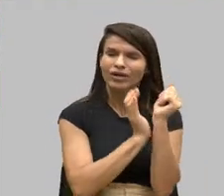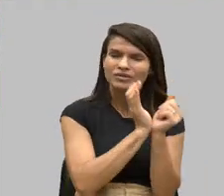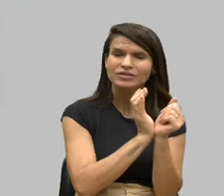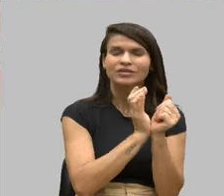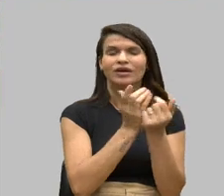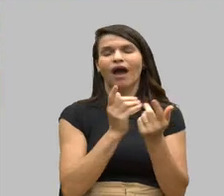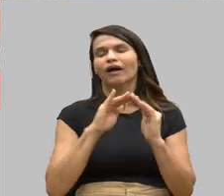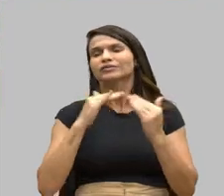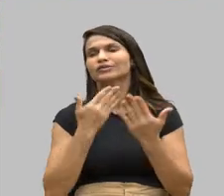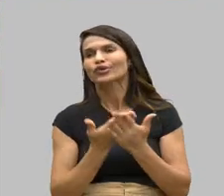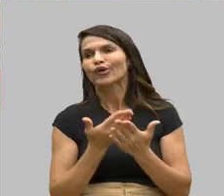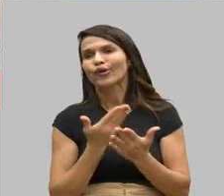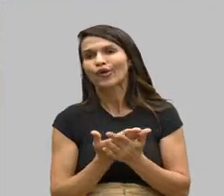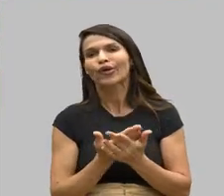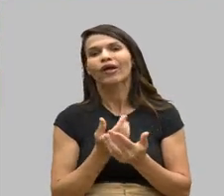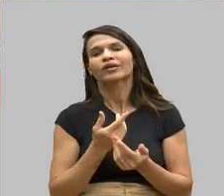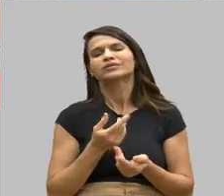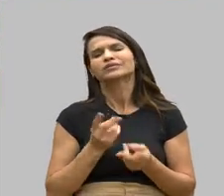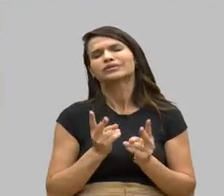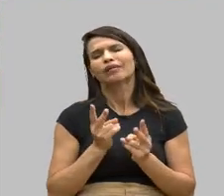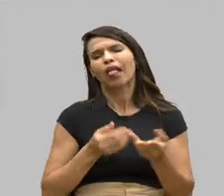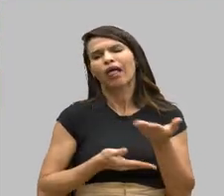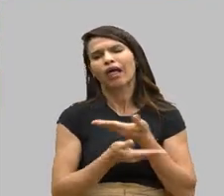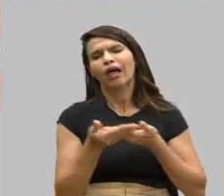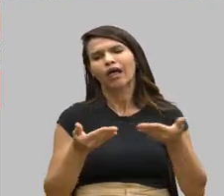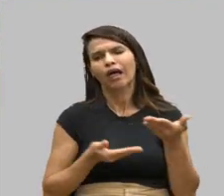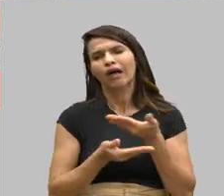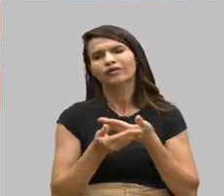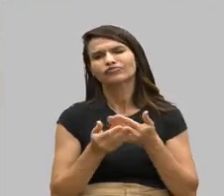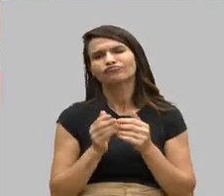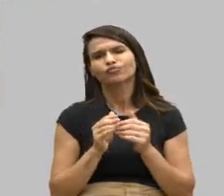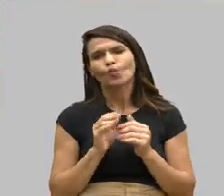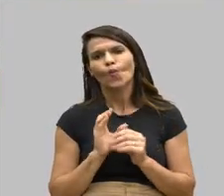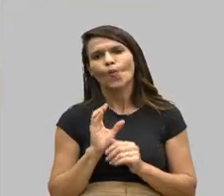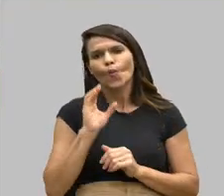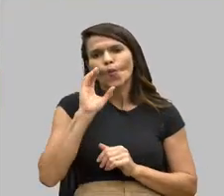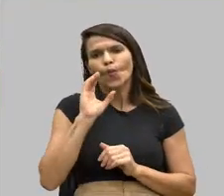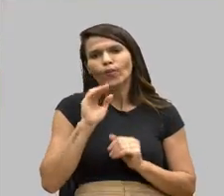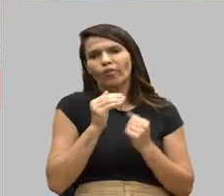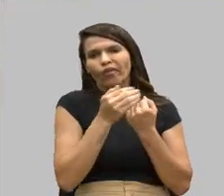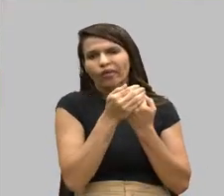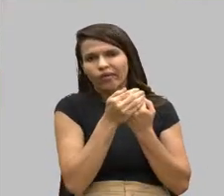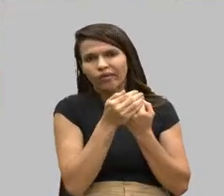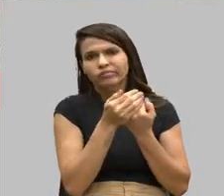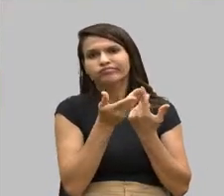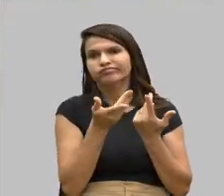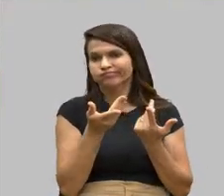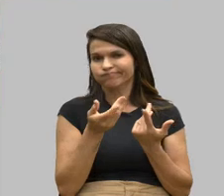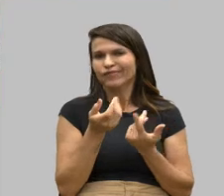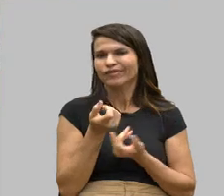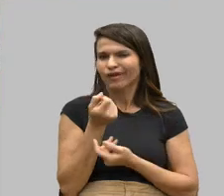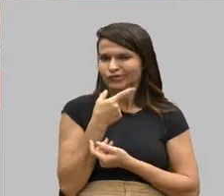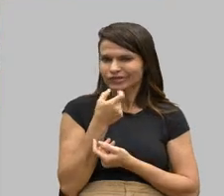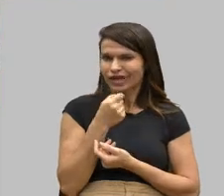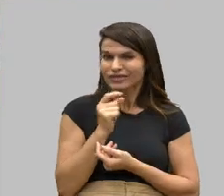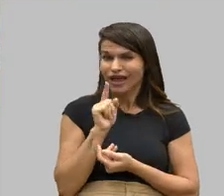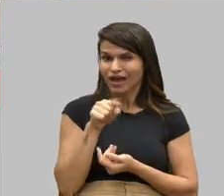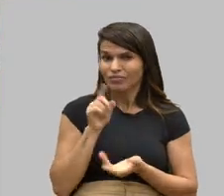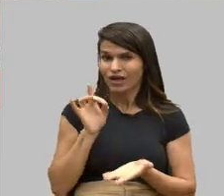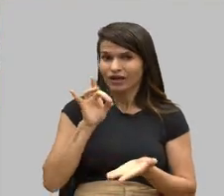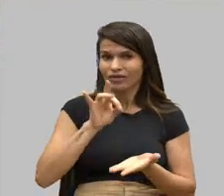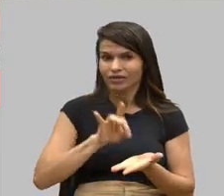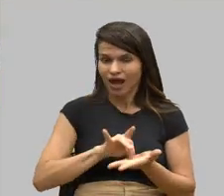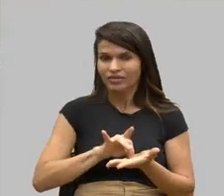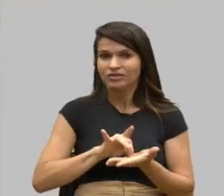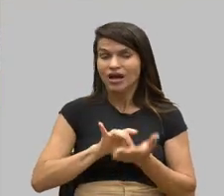sempre o mesmo diálogo com você, de omissão, de falsidade. E isso é uma realidade. essa